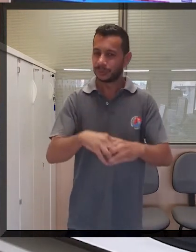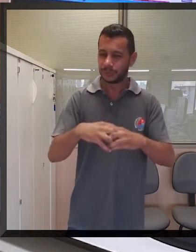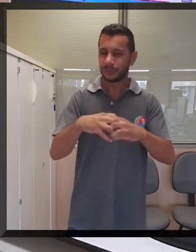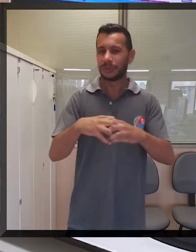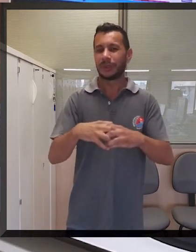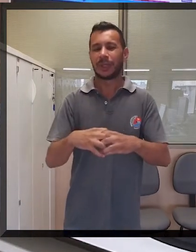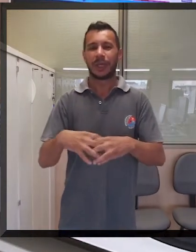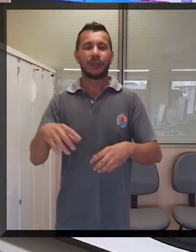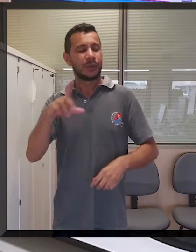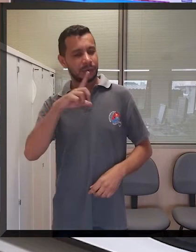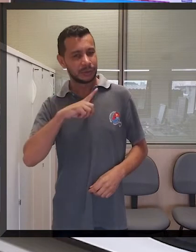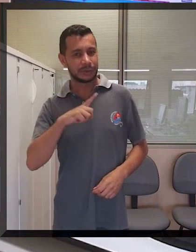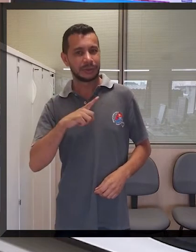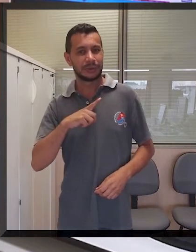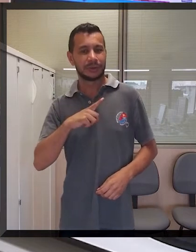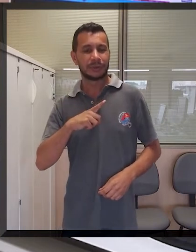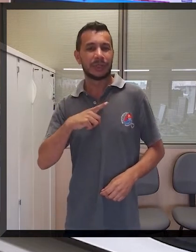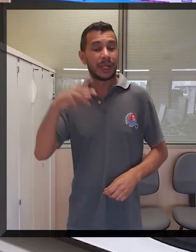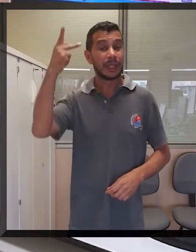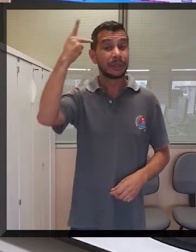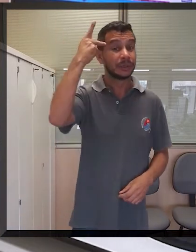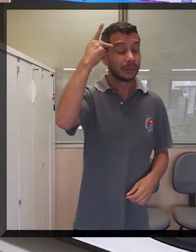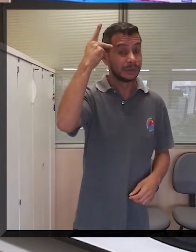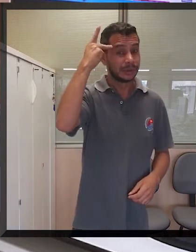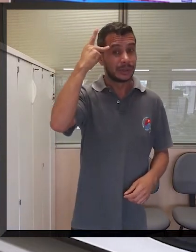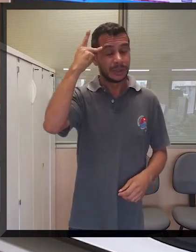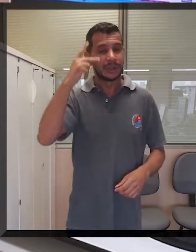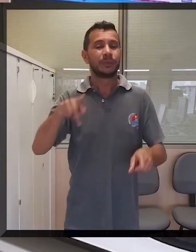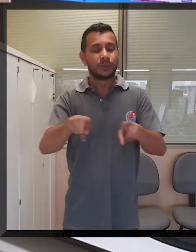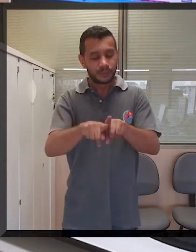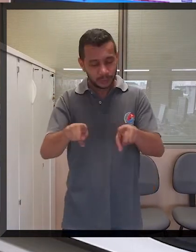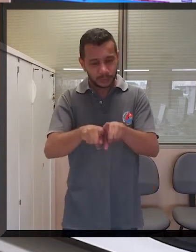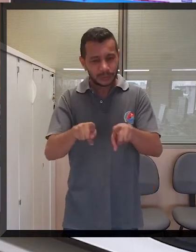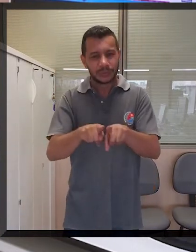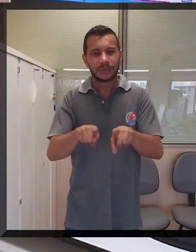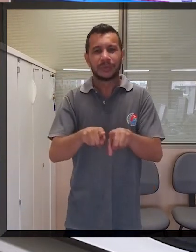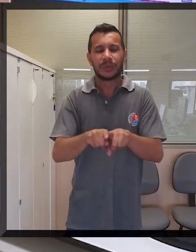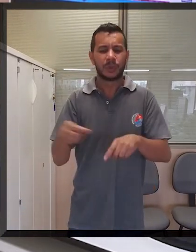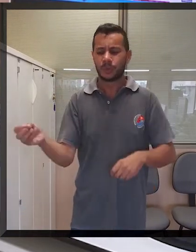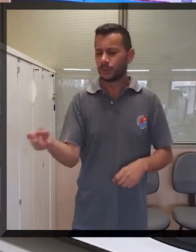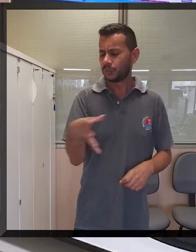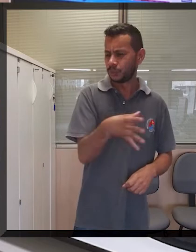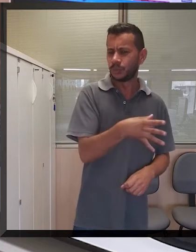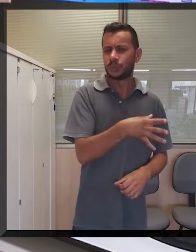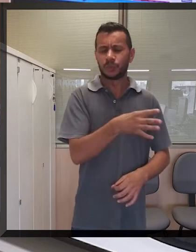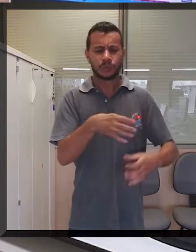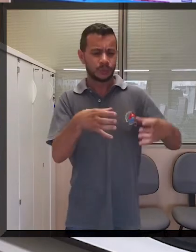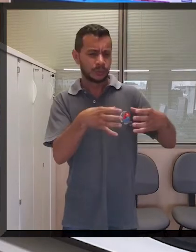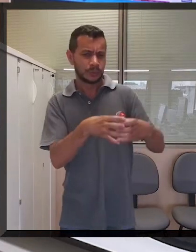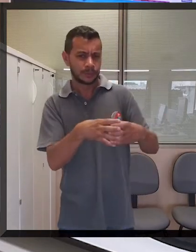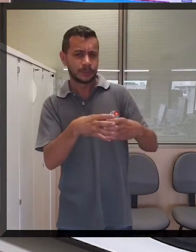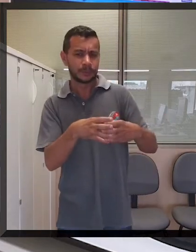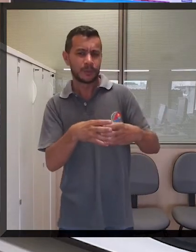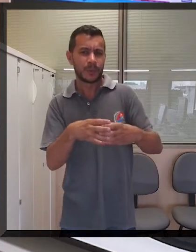cerimônia que aconteceu na sede do Diese também marcou a posse do novo técnico do departamento, o